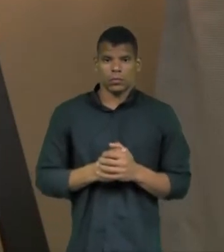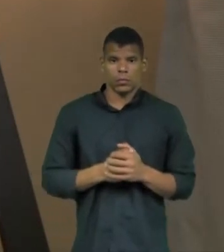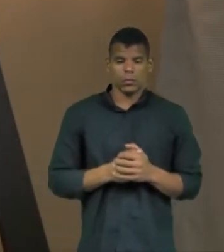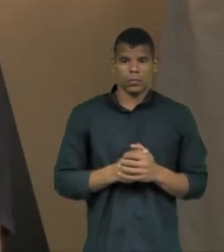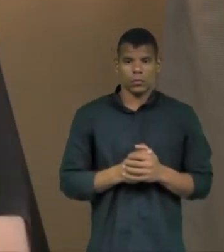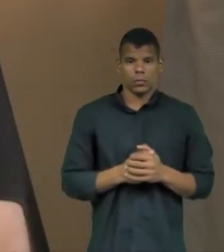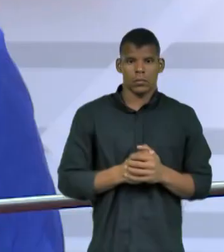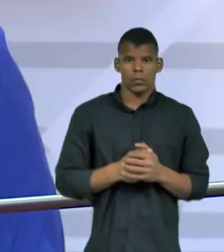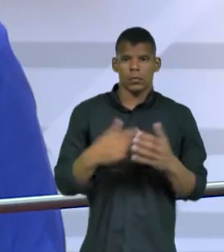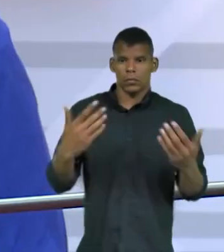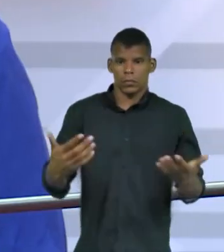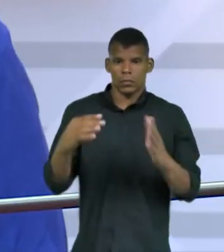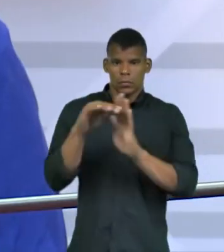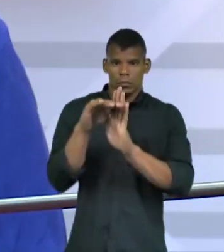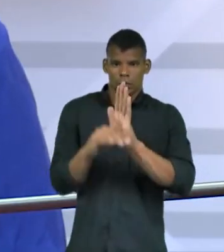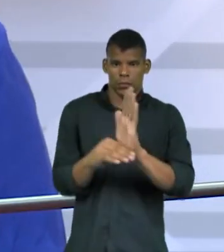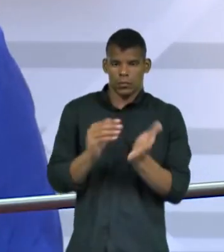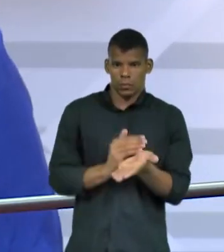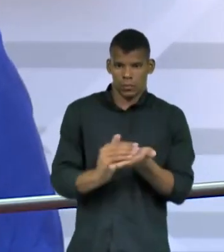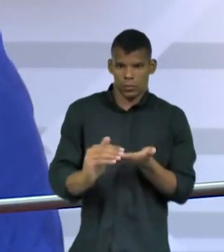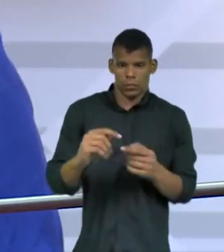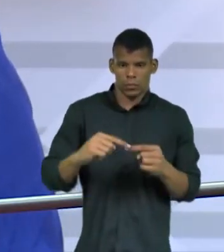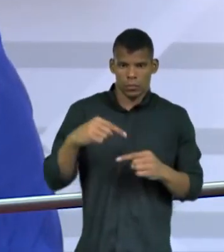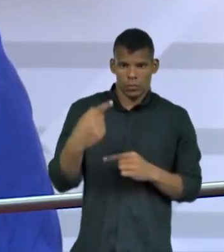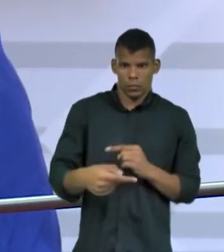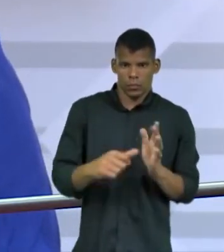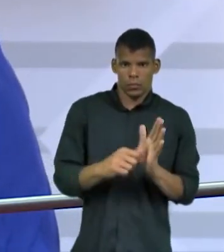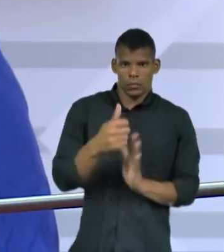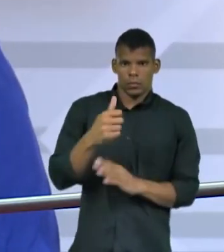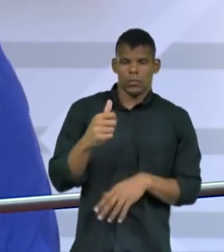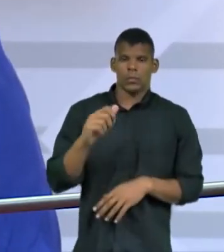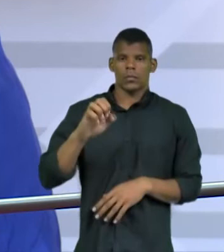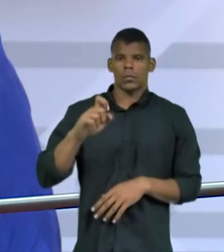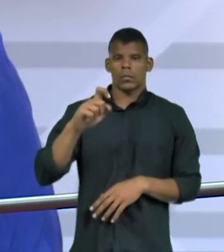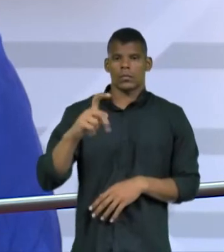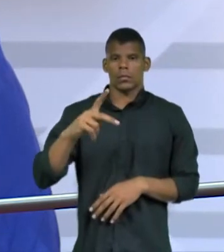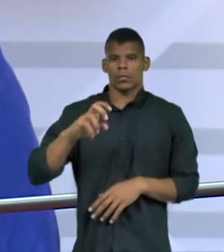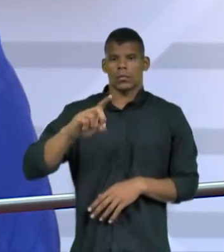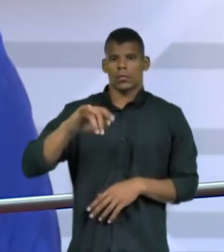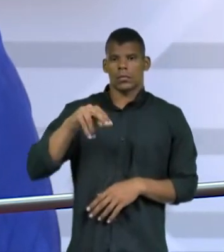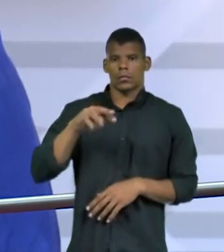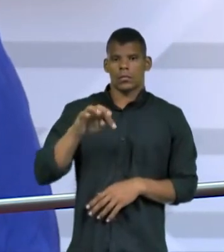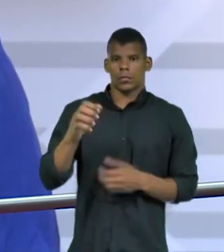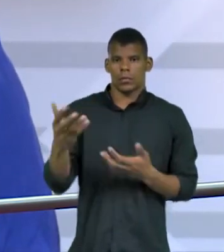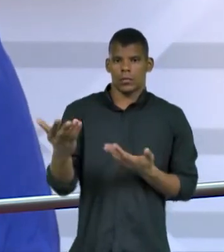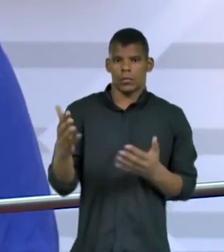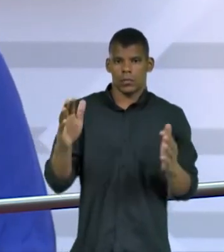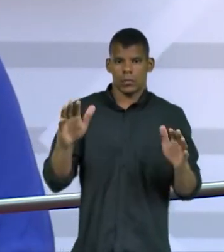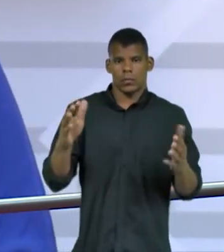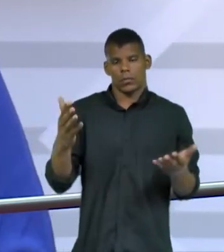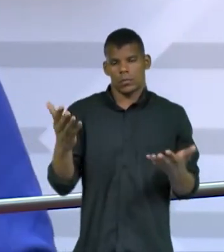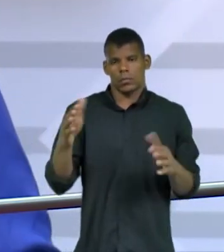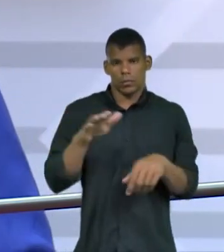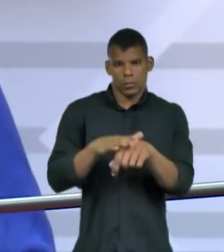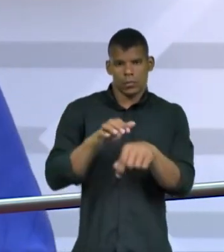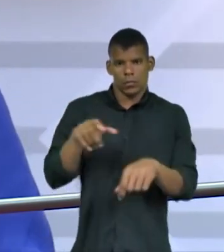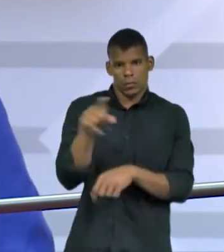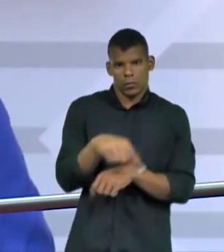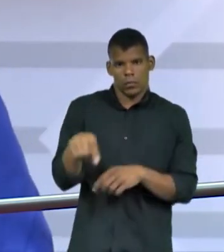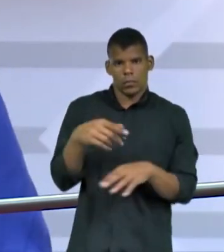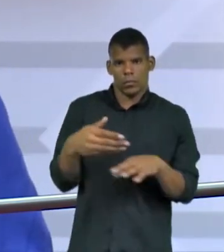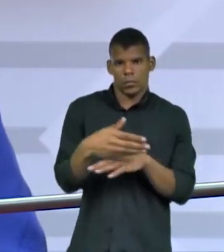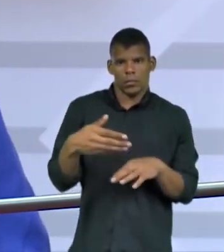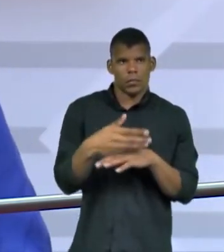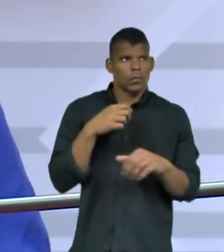Então, o programa começa daqui a pouquinho, logo após o primeiro expediente. Eu convido a todos a participar desse debate, lembrando que todas as